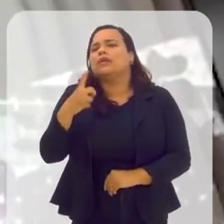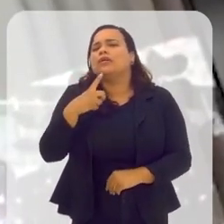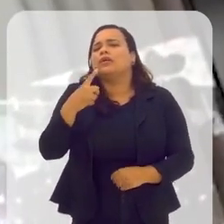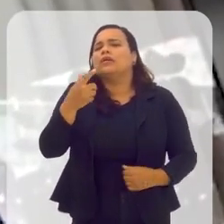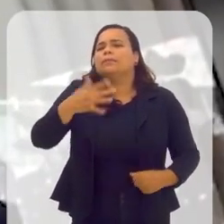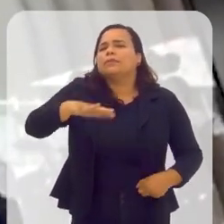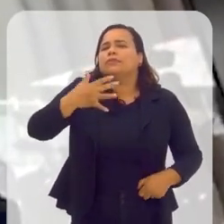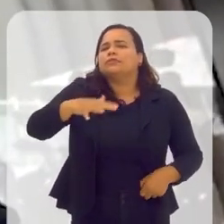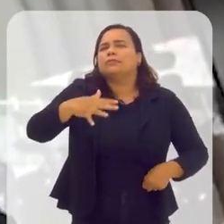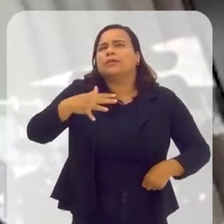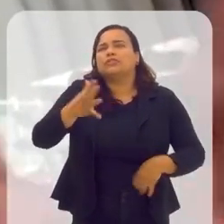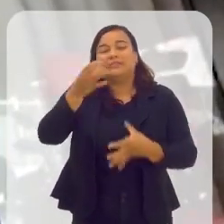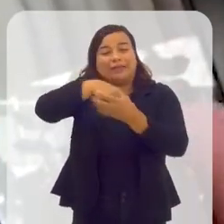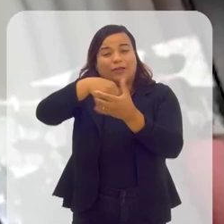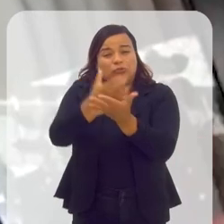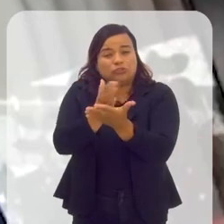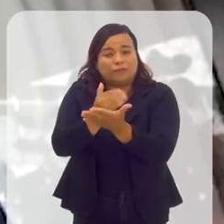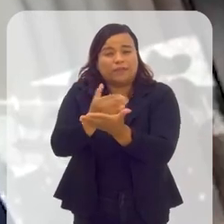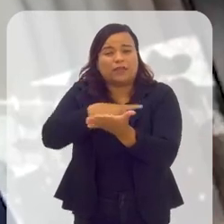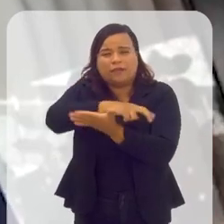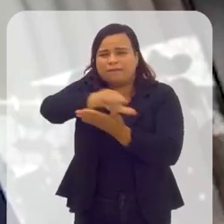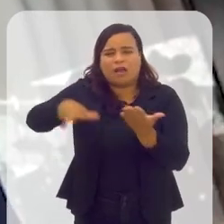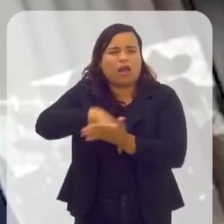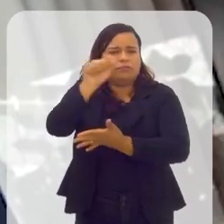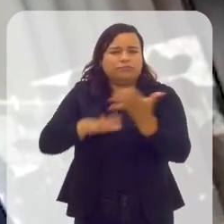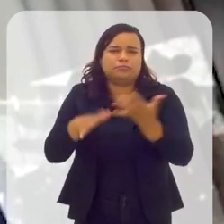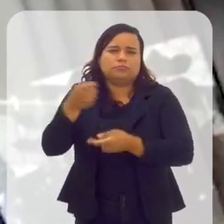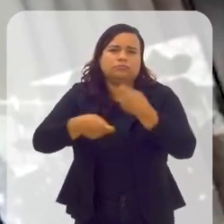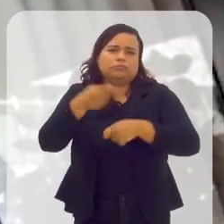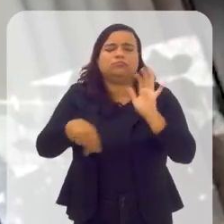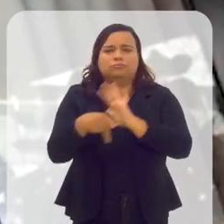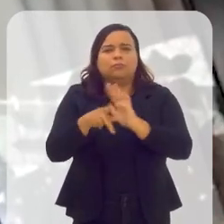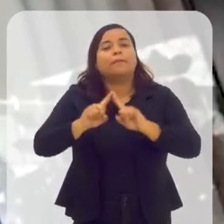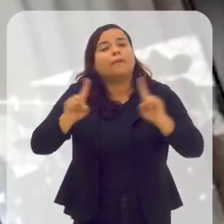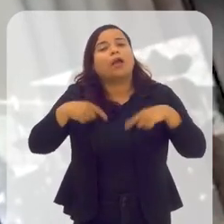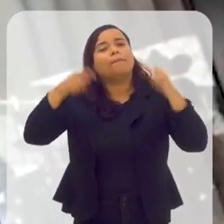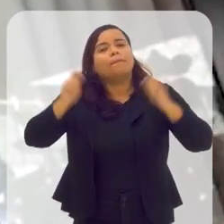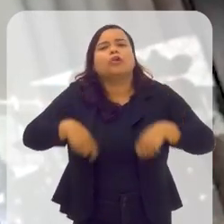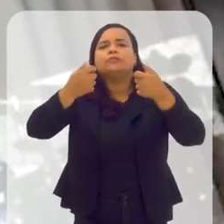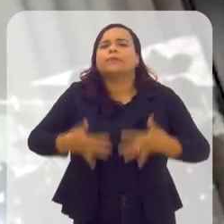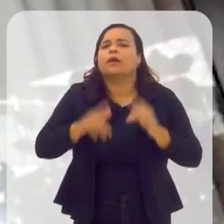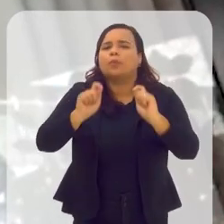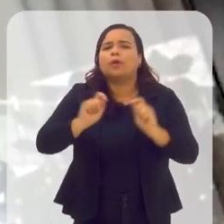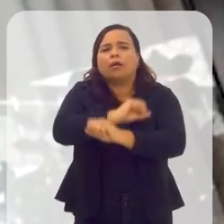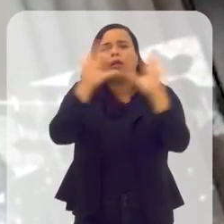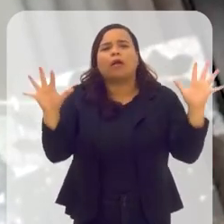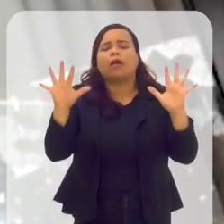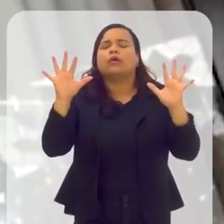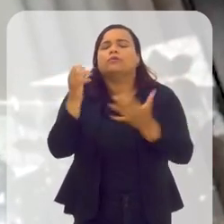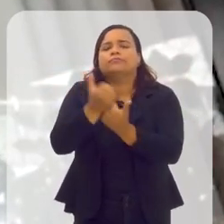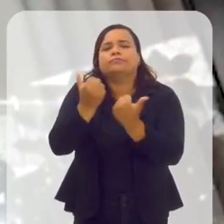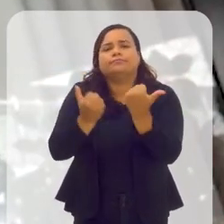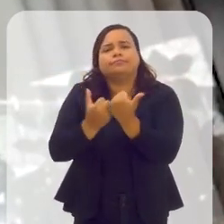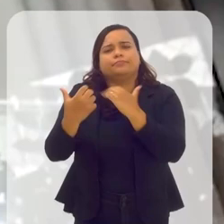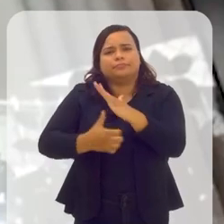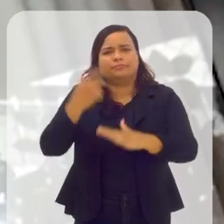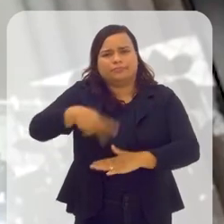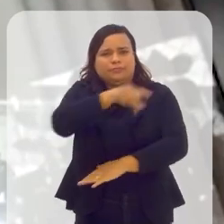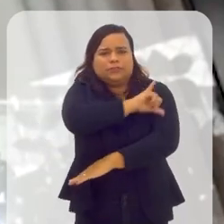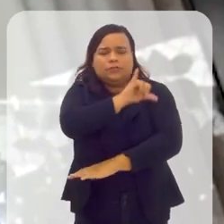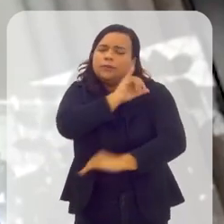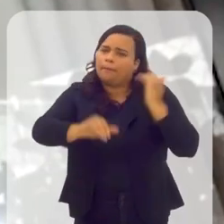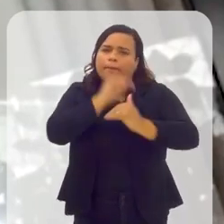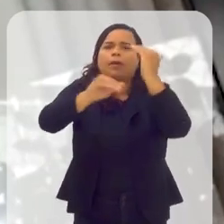sete ramos que subdividem-se aí em inúmeras atividades econômicas. Mas eu posso dizer claramente que o cooperativismo do Rio está